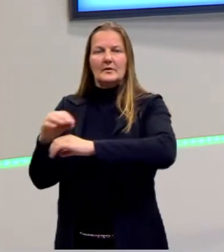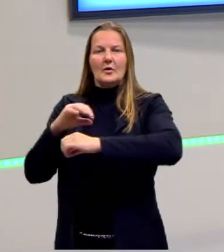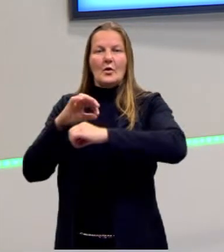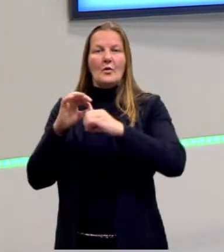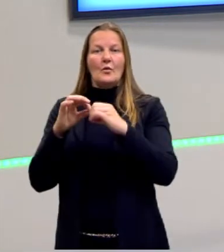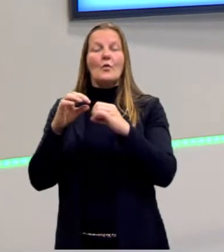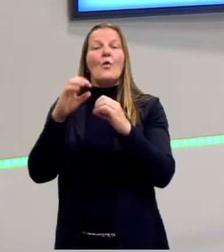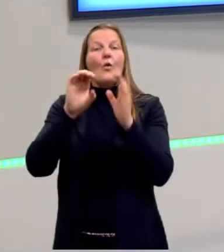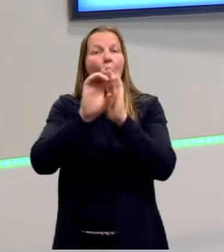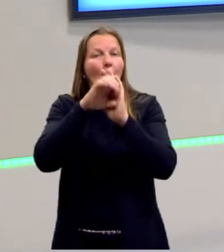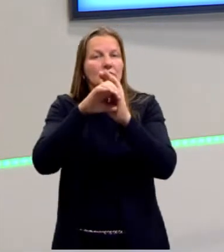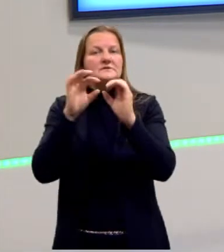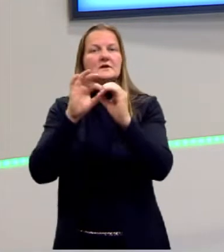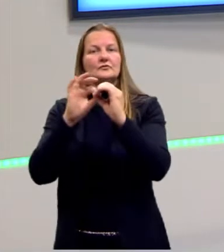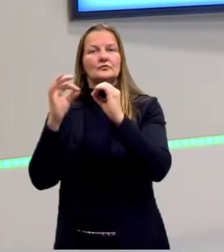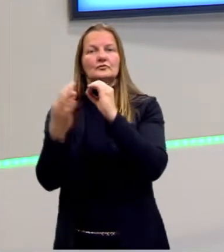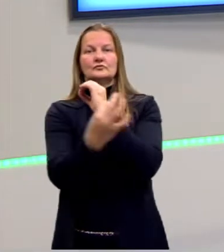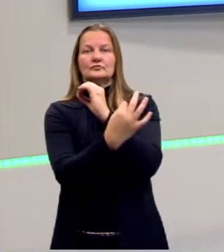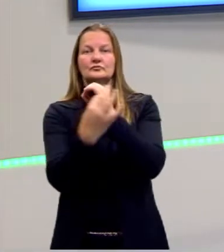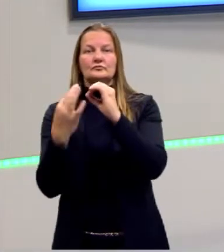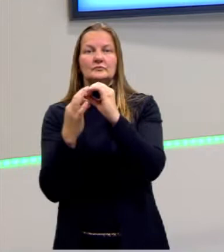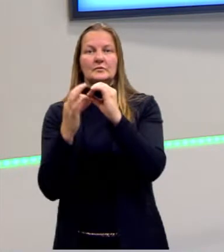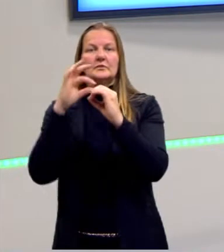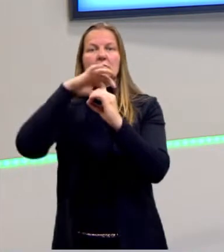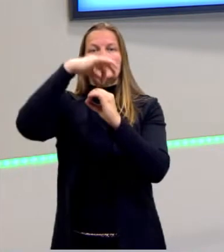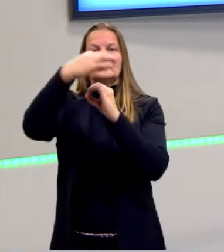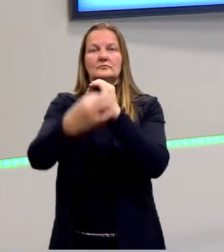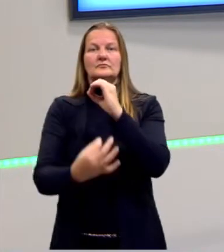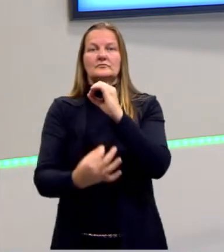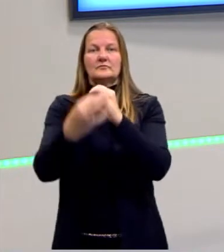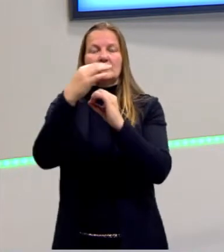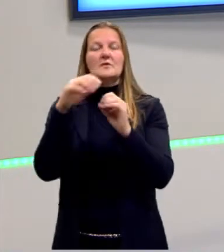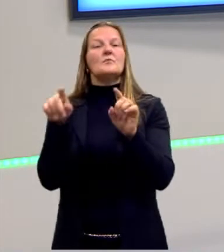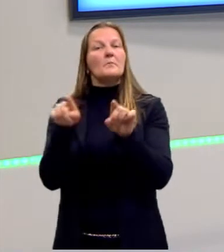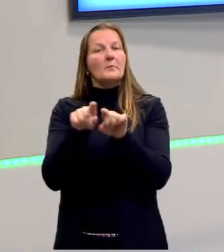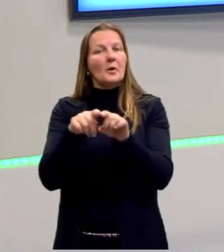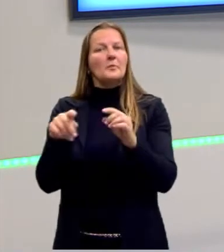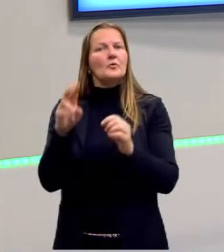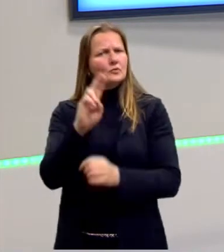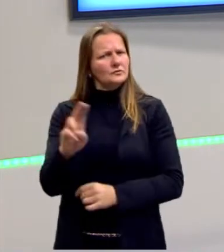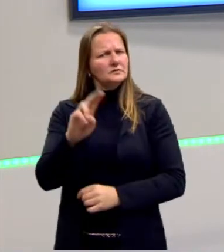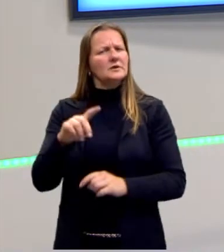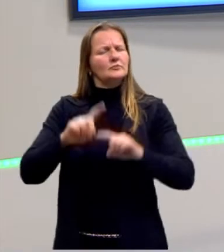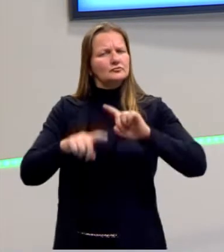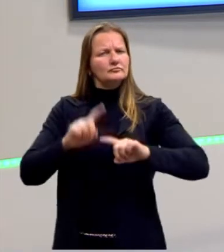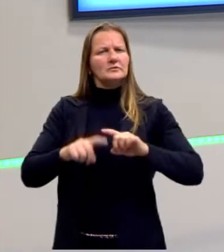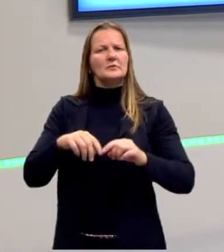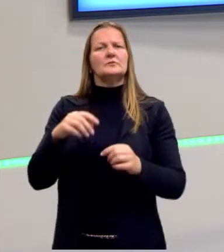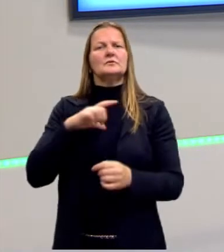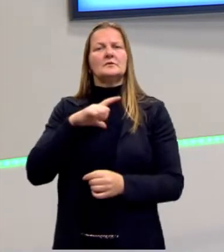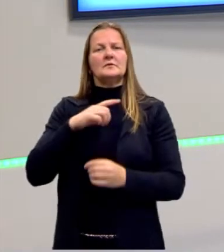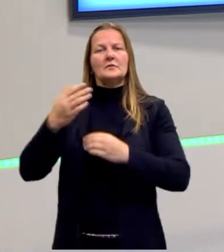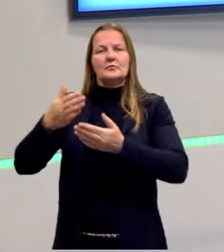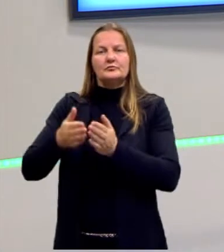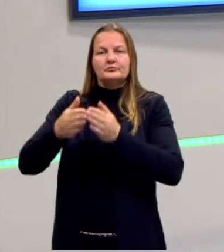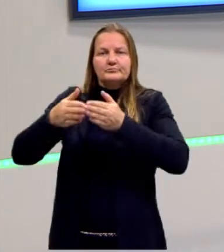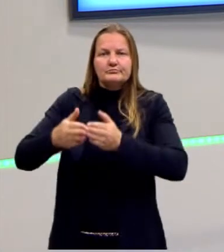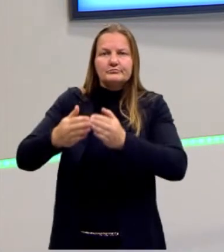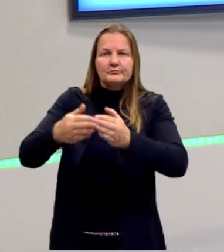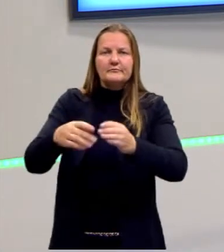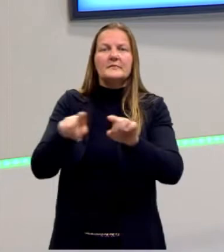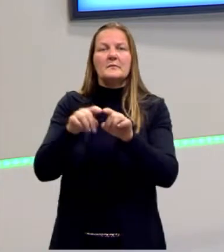longitude, que são as ferramentas que nós utilizamos até hoje, tanto na navegação quanto